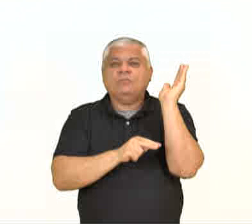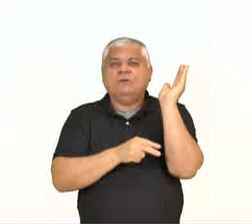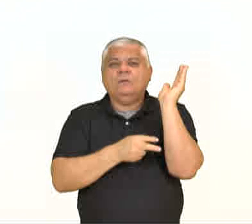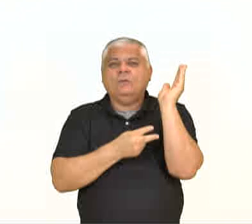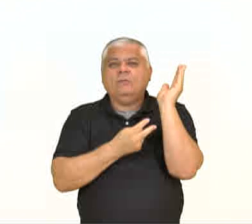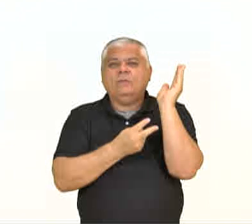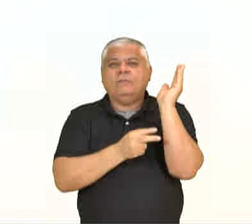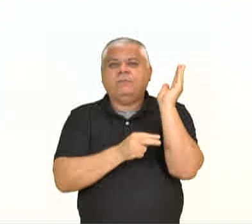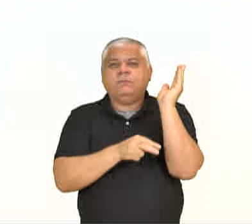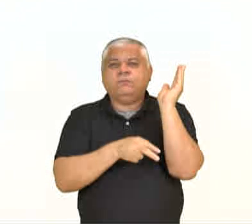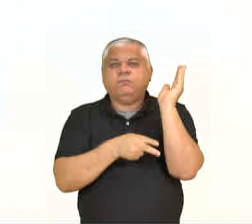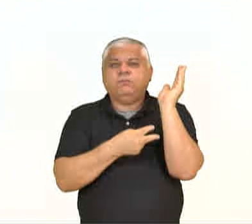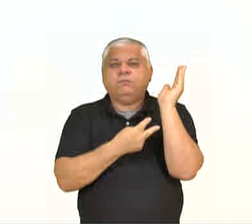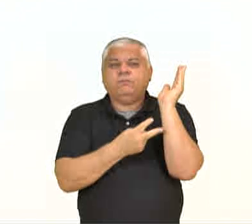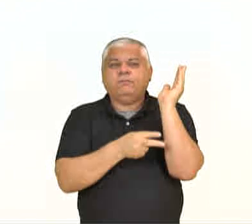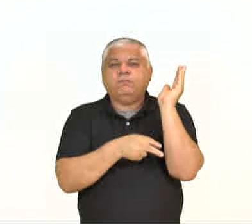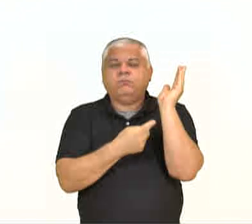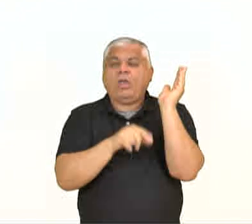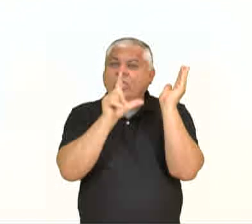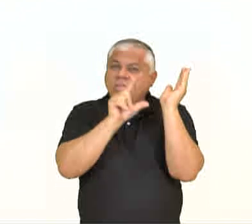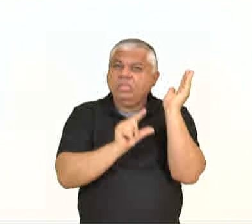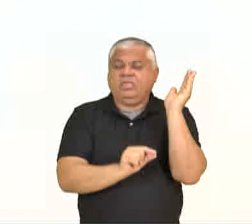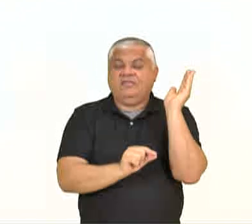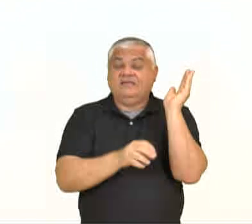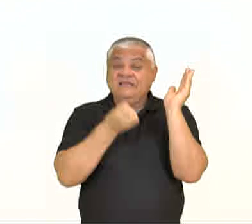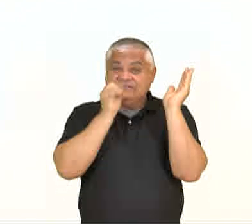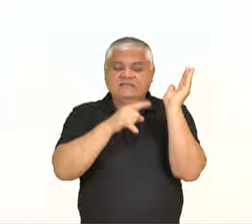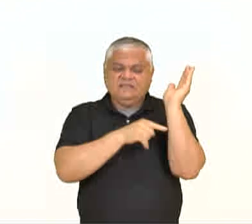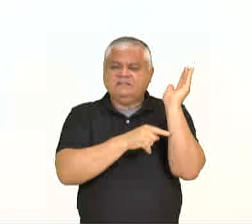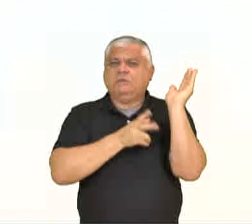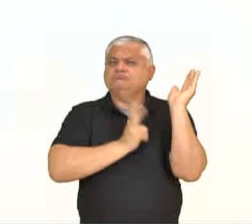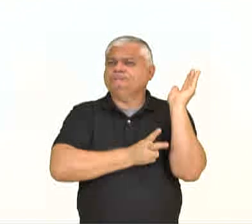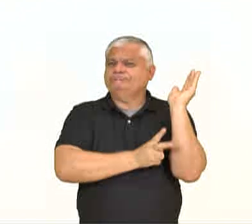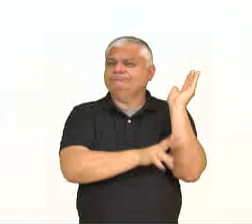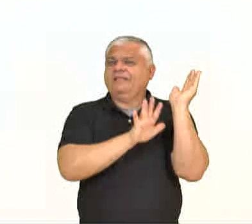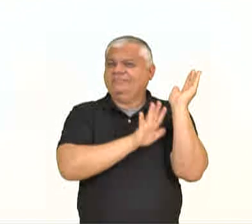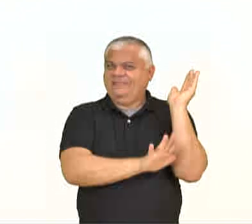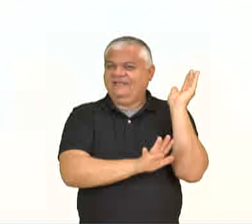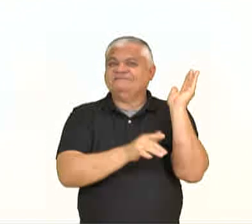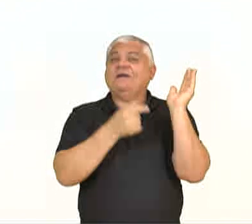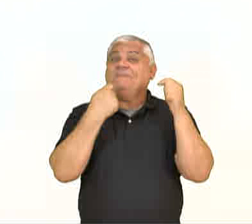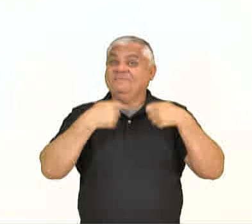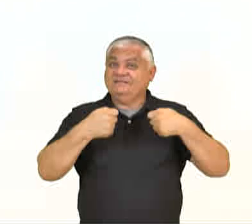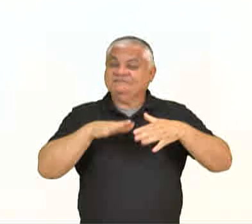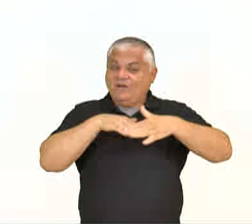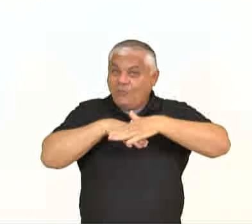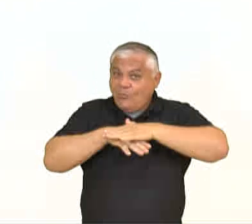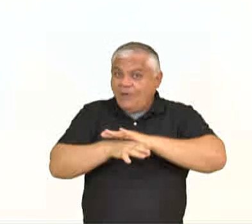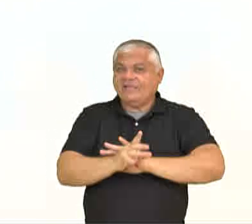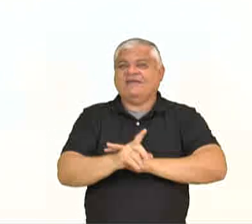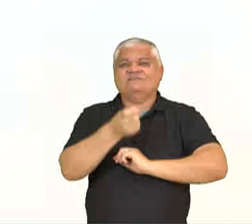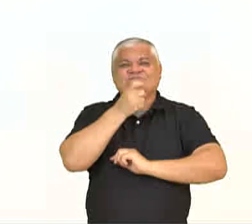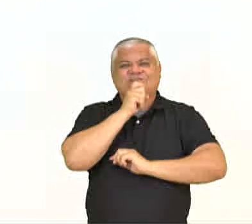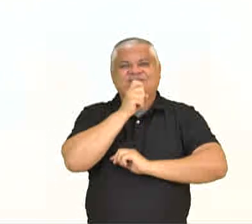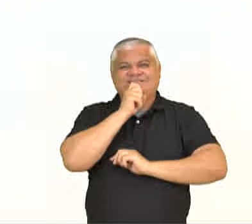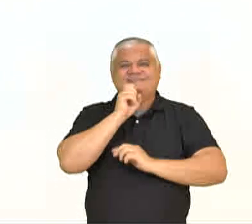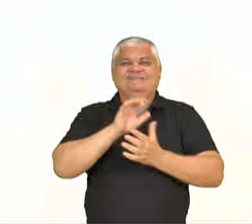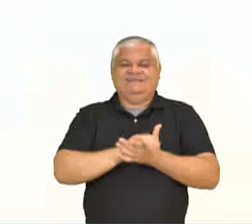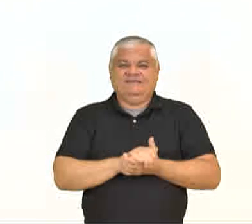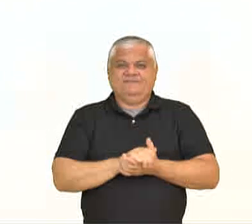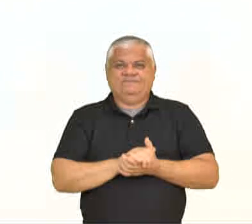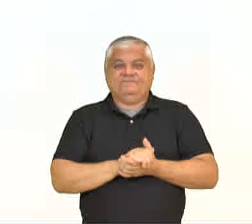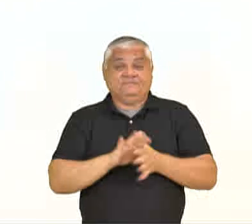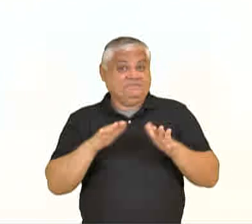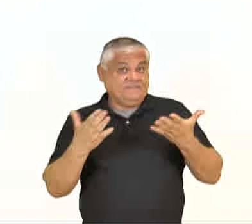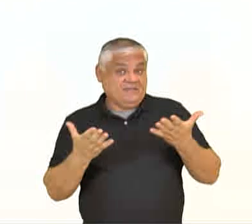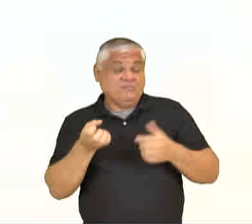Por isso, quando queremos que as frutas durem por mais tempo, devemos colocá-las na geladeira. É por esse motivo que,